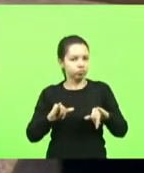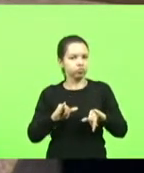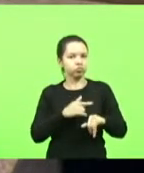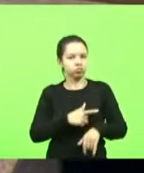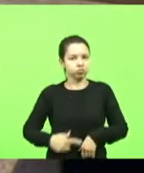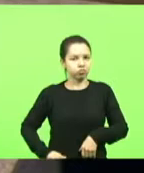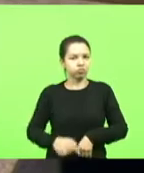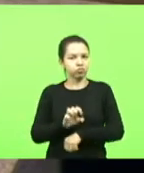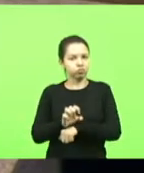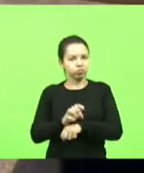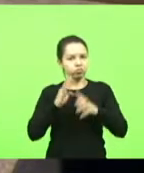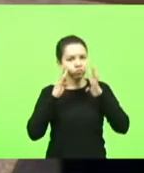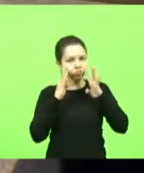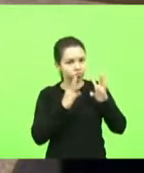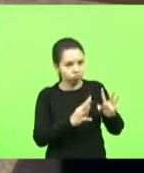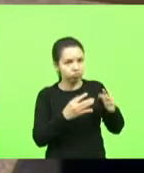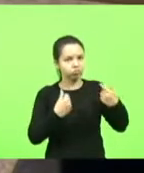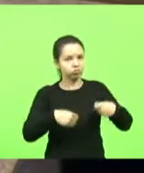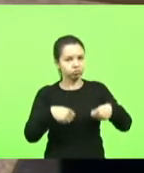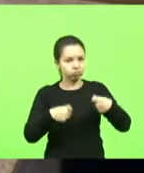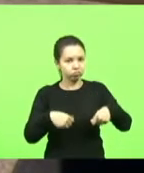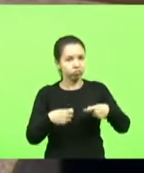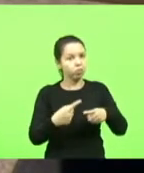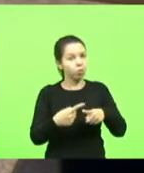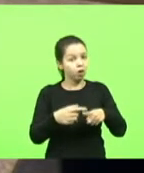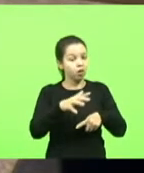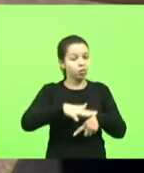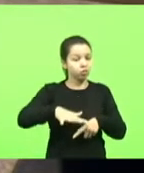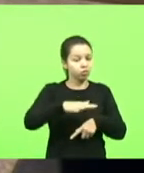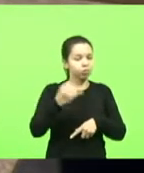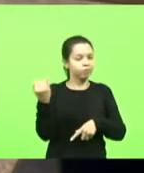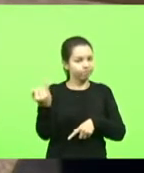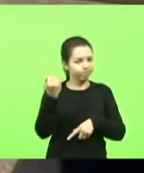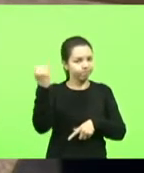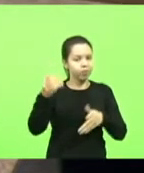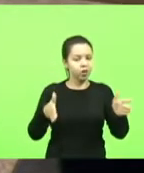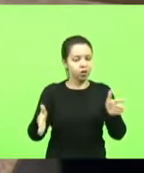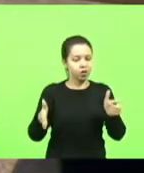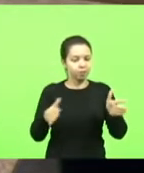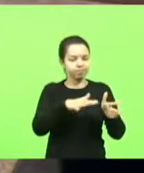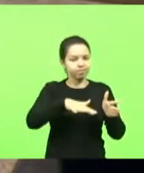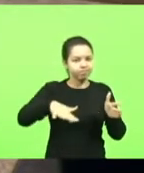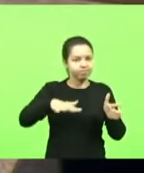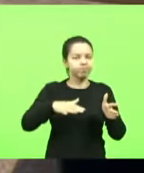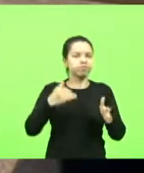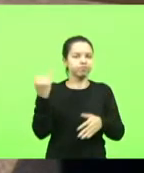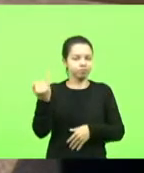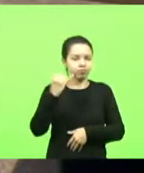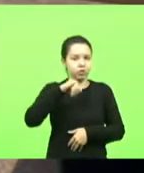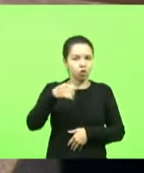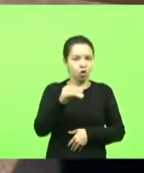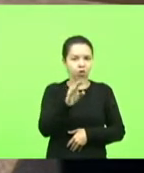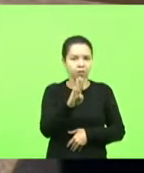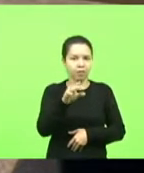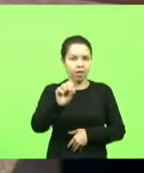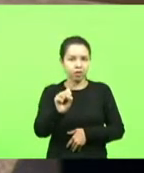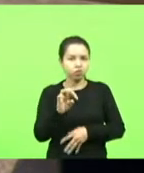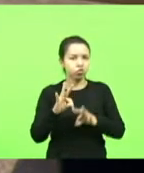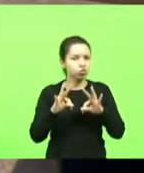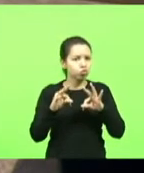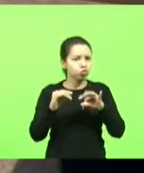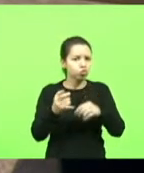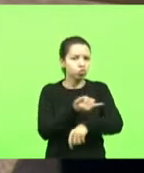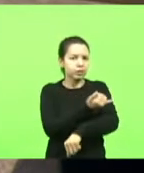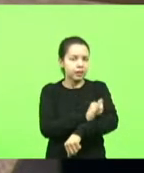Estado olhe com muita atenção porque é uma região extremamente importante é um trecho muito importante a JBS tudo que sai de Itapiranga